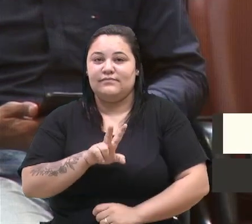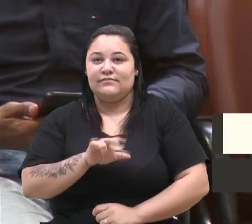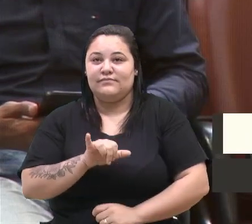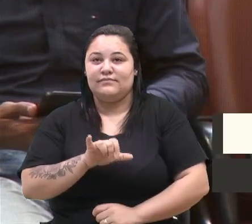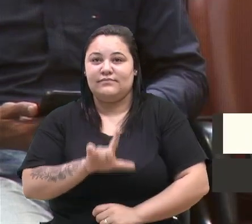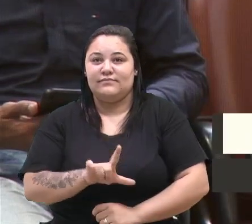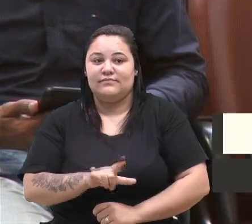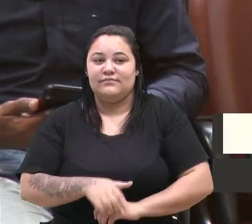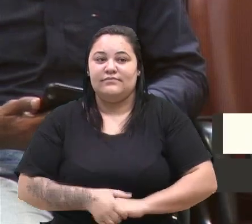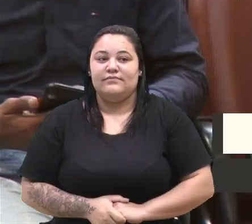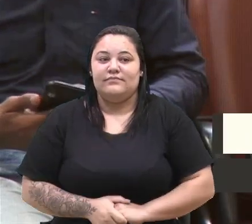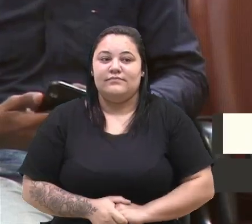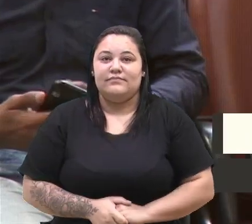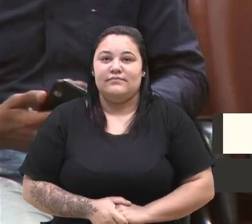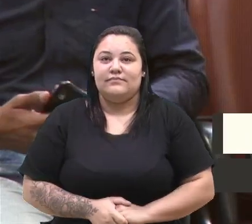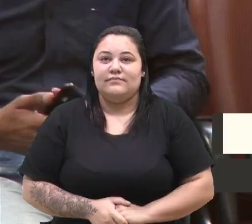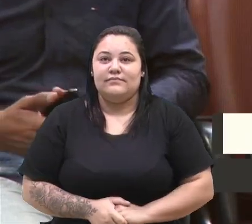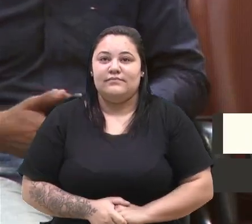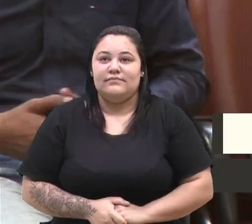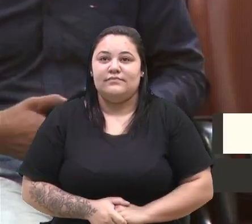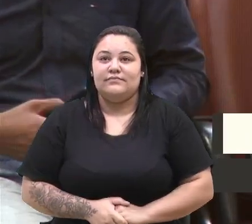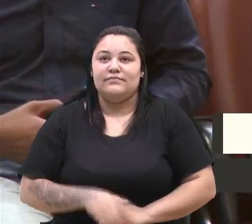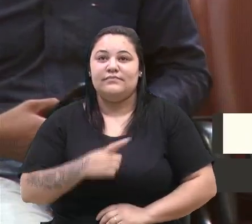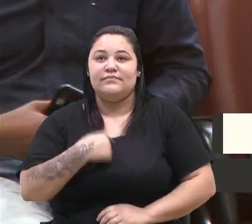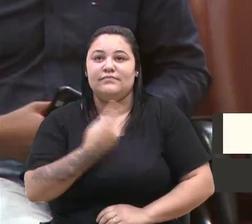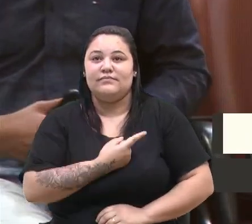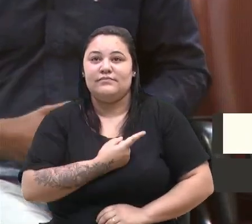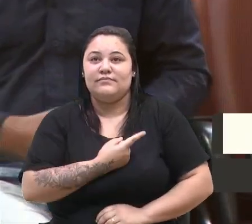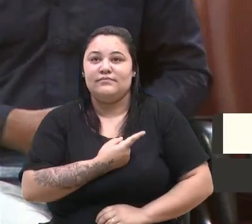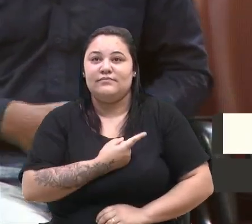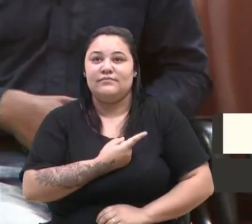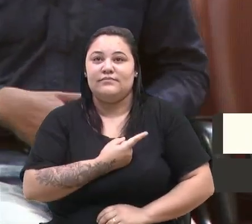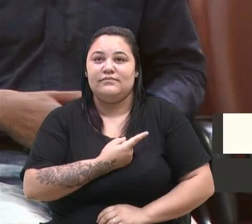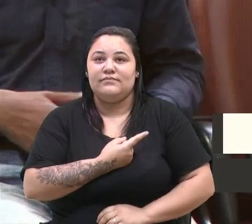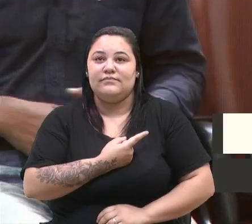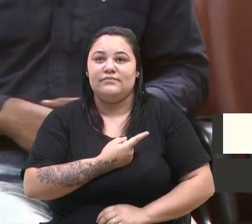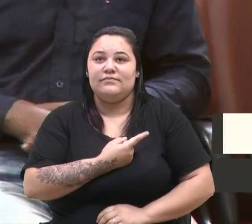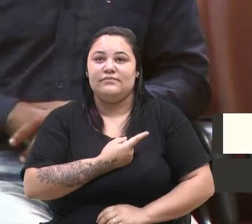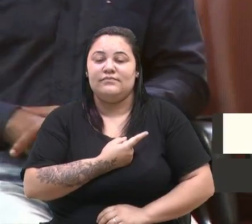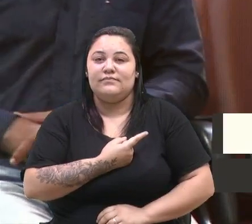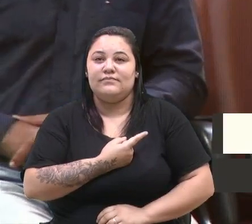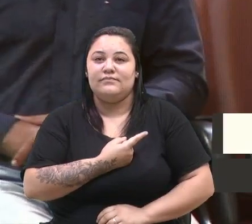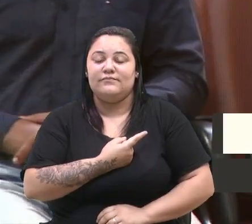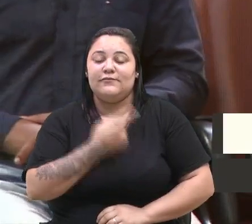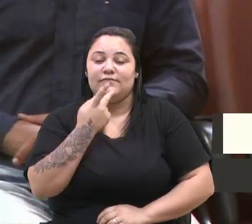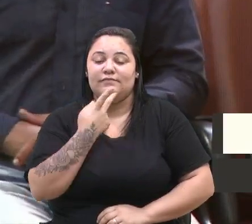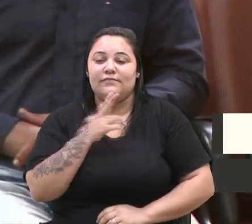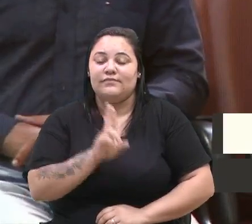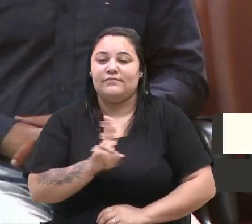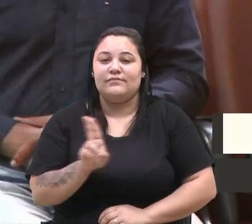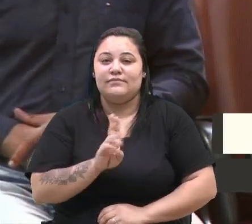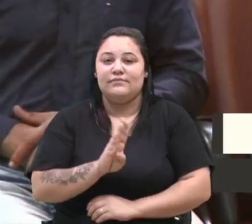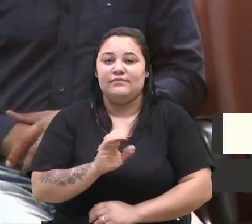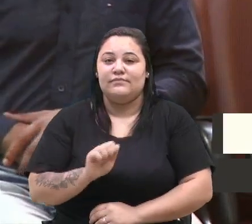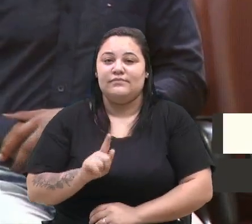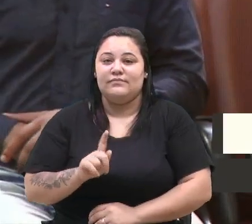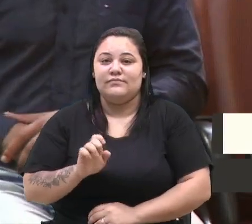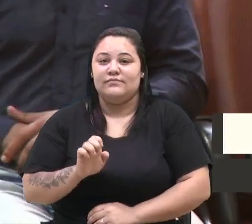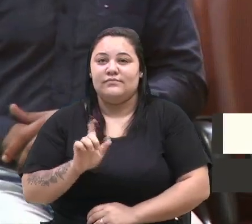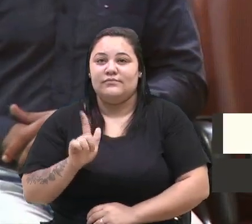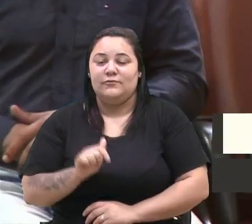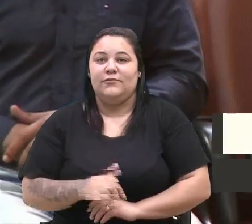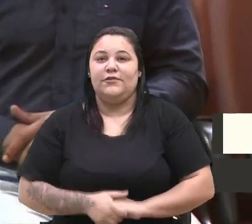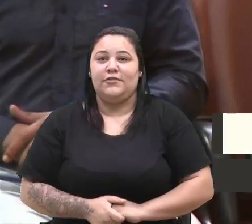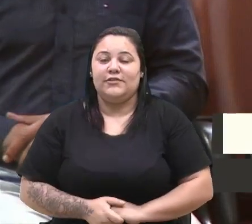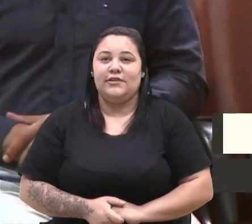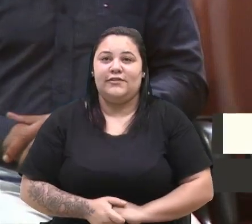A gente ilustra o nome dessa pessoa, Bagé, porque é onde é um contato que nós temos ali na Defesa